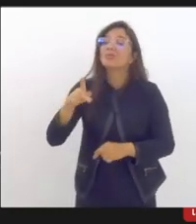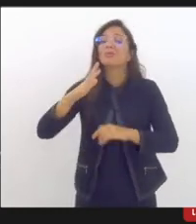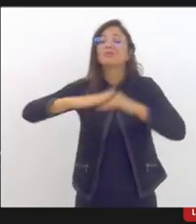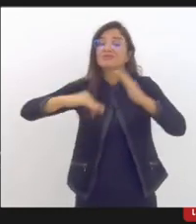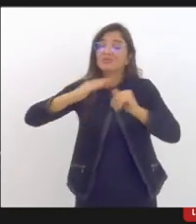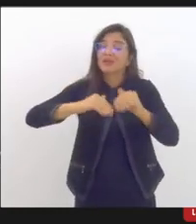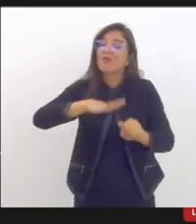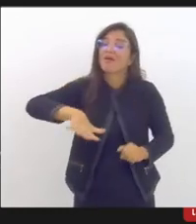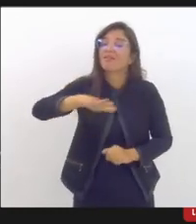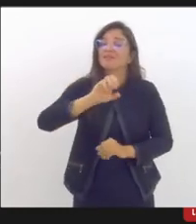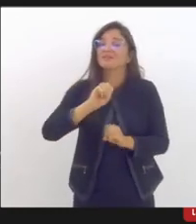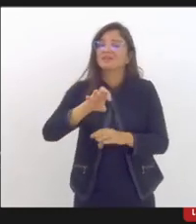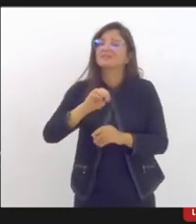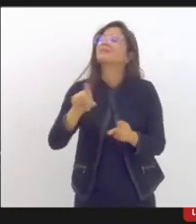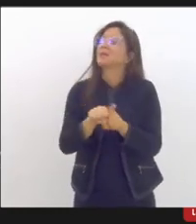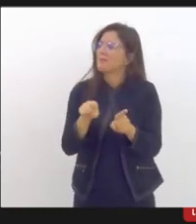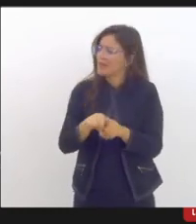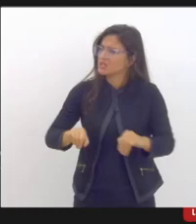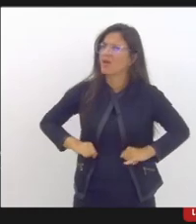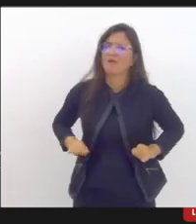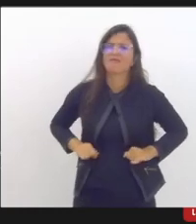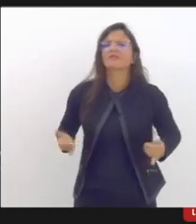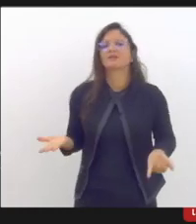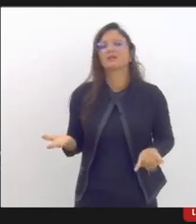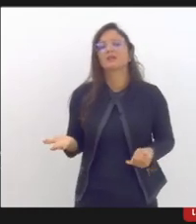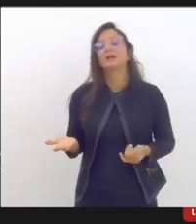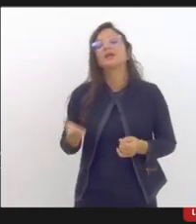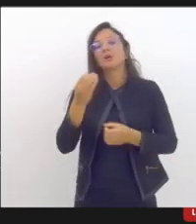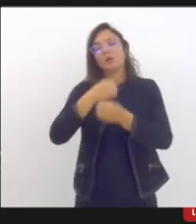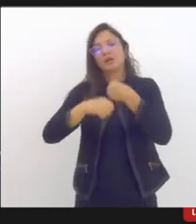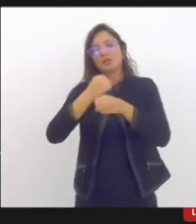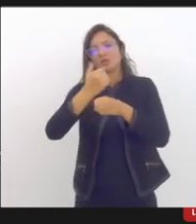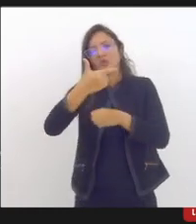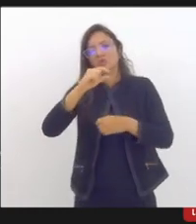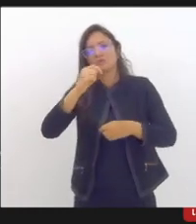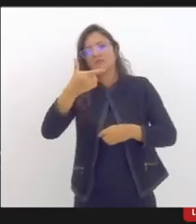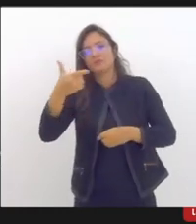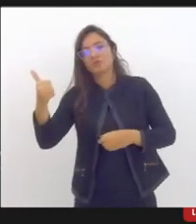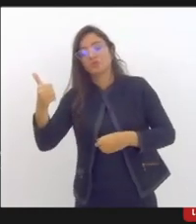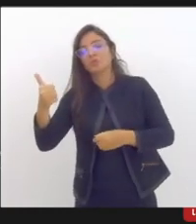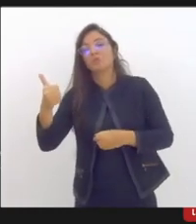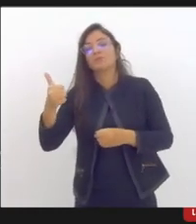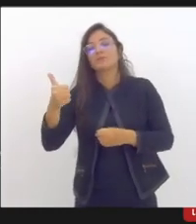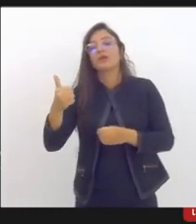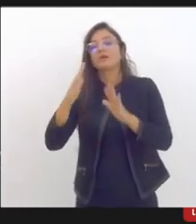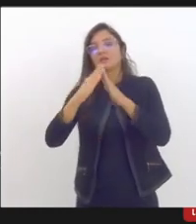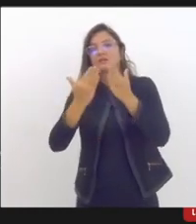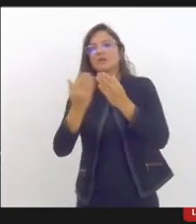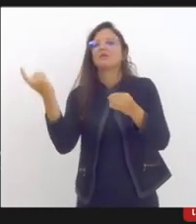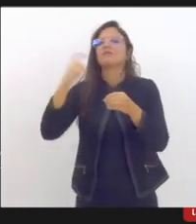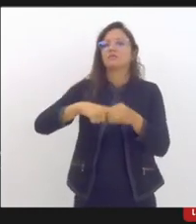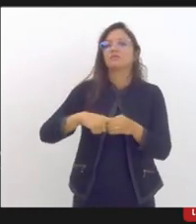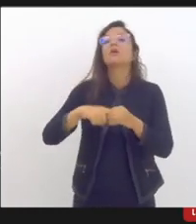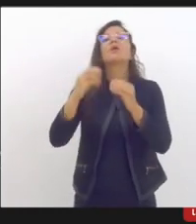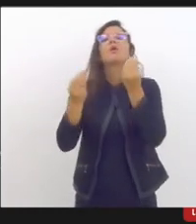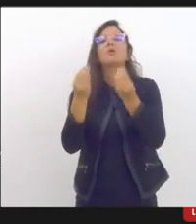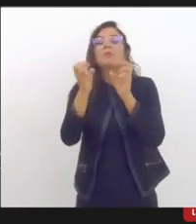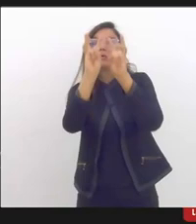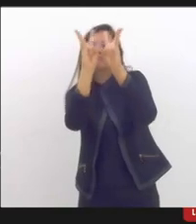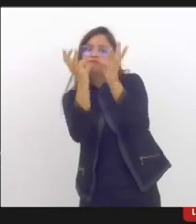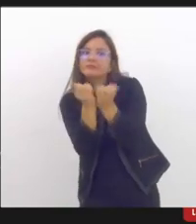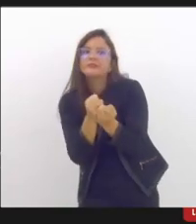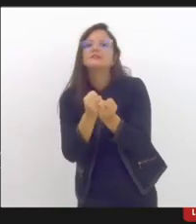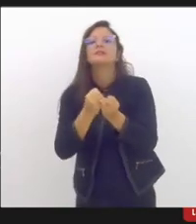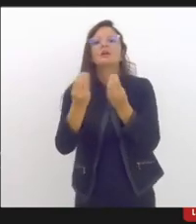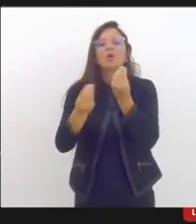ainda em 2021, com o retorno às aulas presenciais, nós trabalhamos oficinas regionais de acolhimento, e